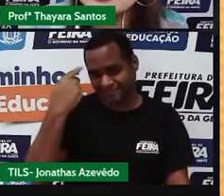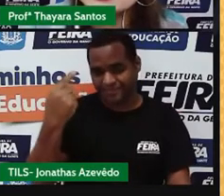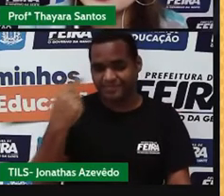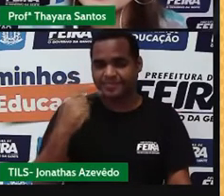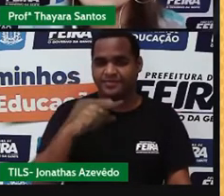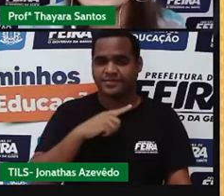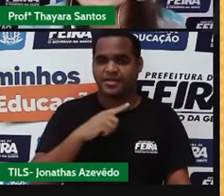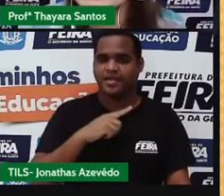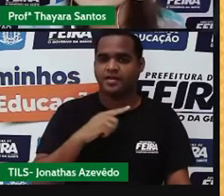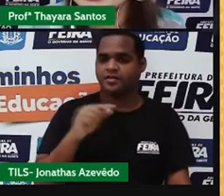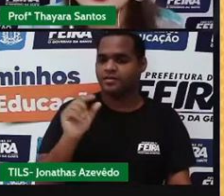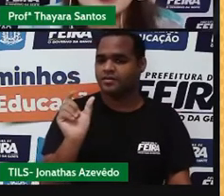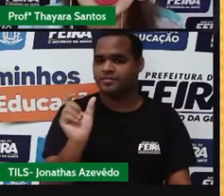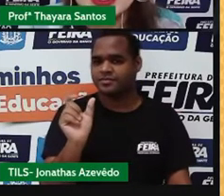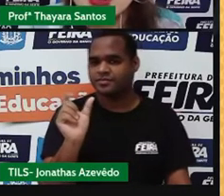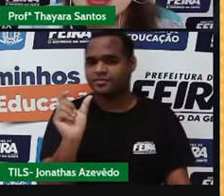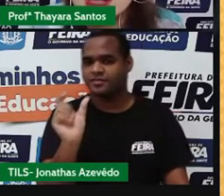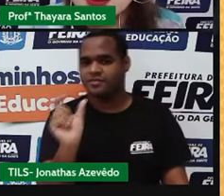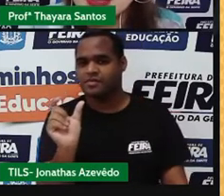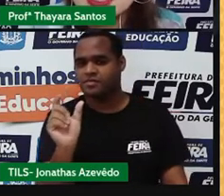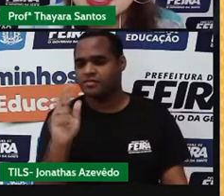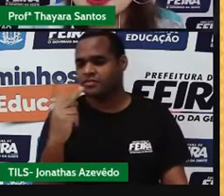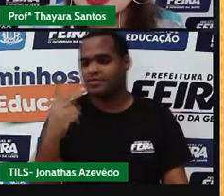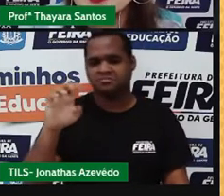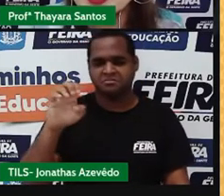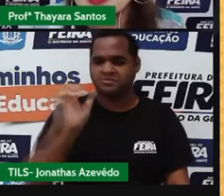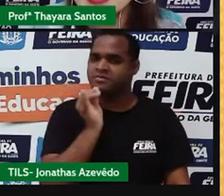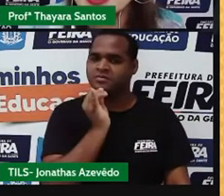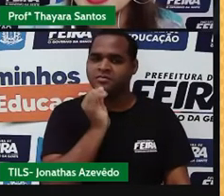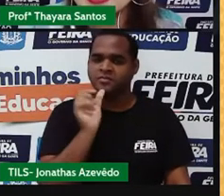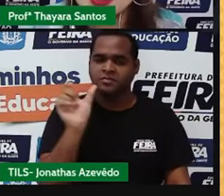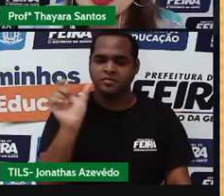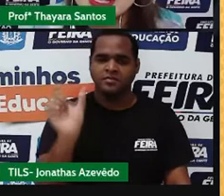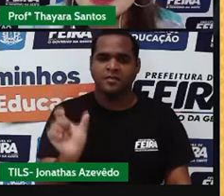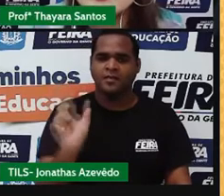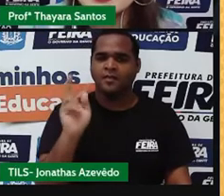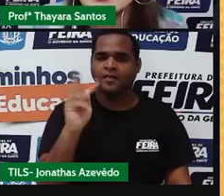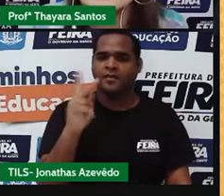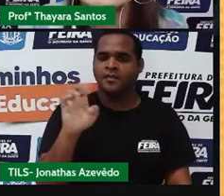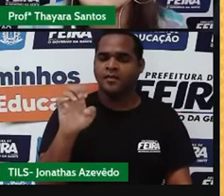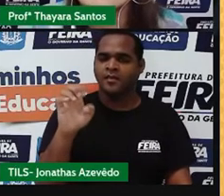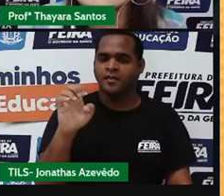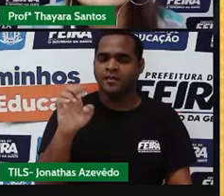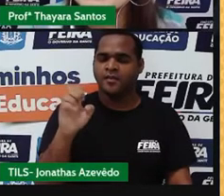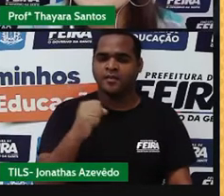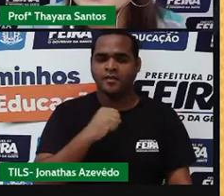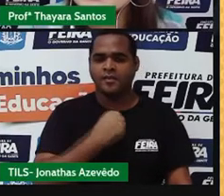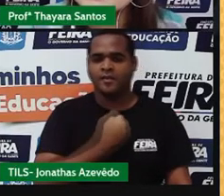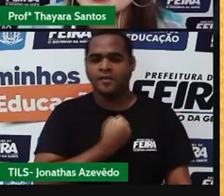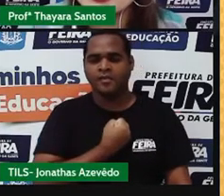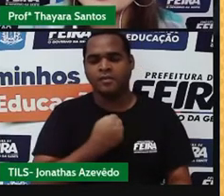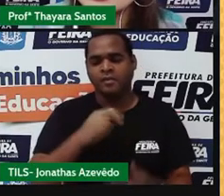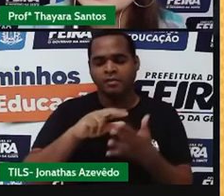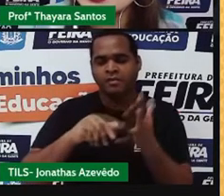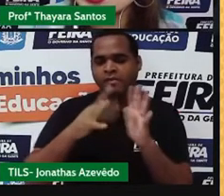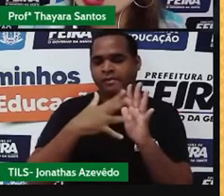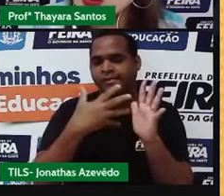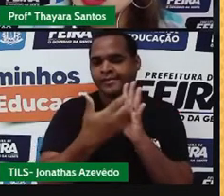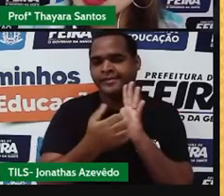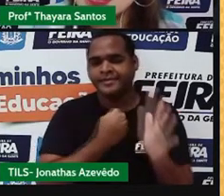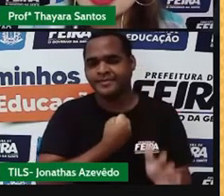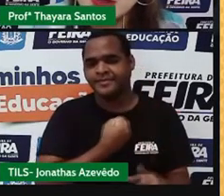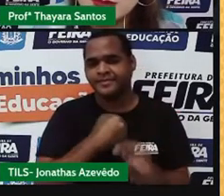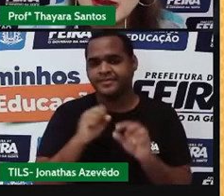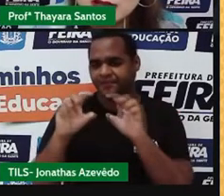o símbolo daquele elemento, eu peguei aqui o hélio, por exemplo, o HE, que é o hélio. Em algumas tabelas periódicas tem o